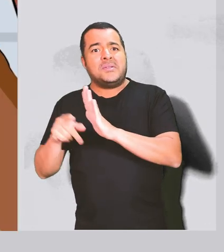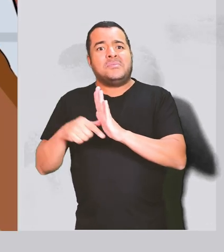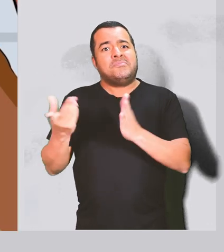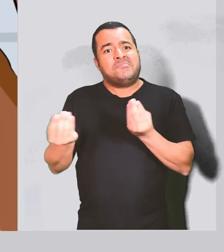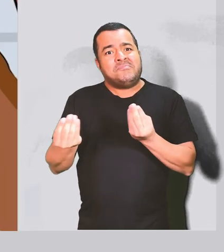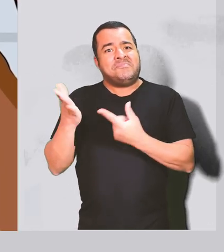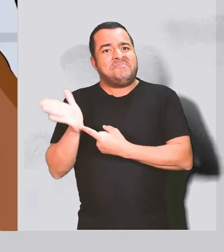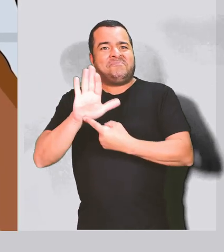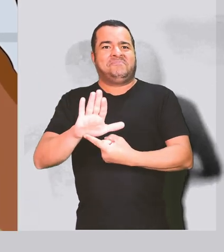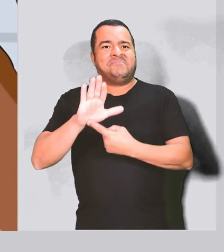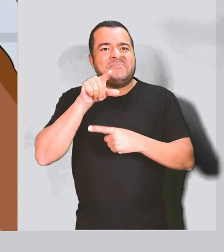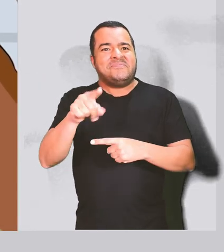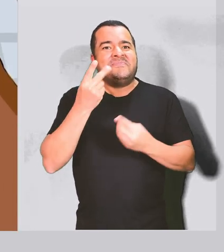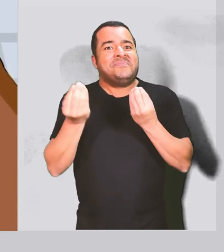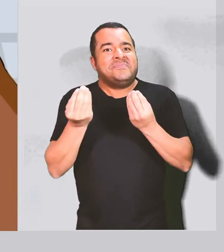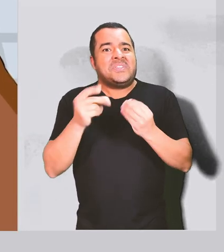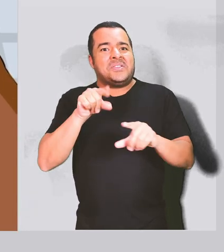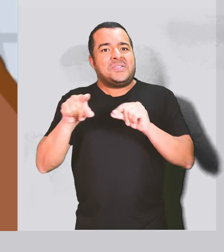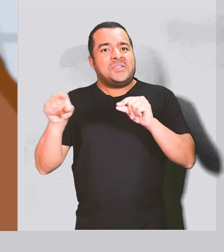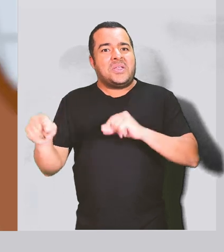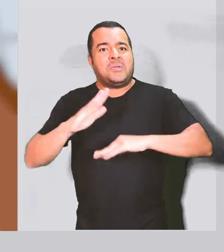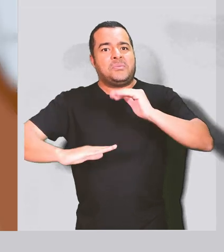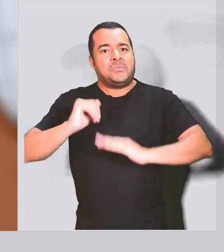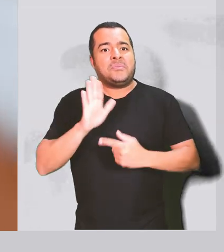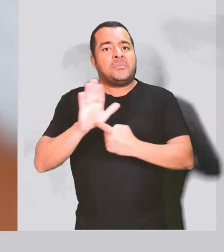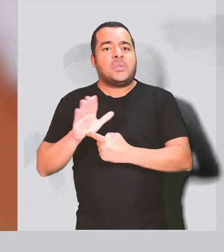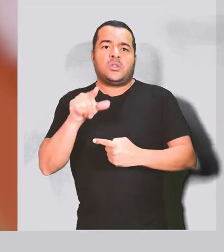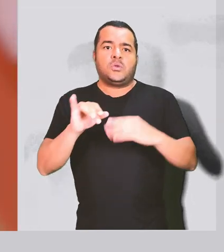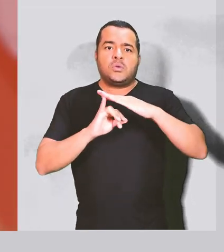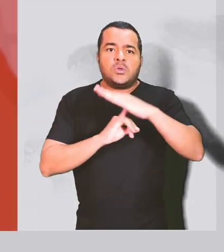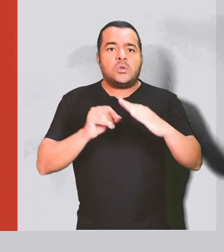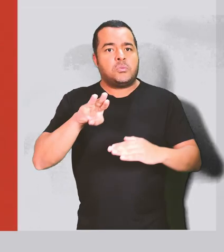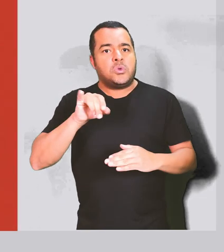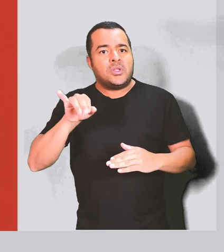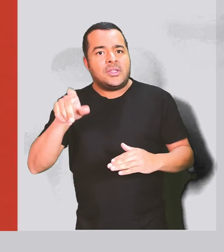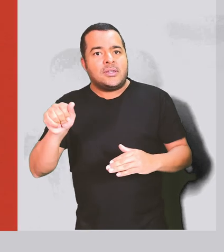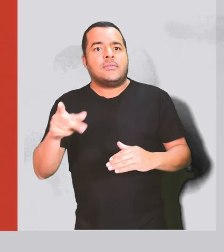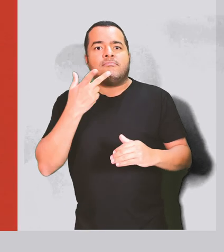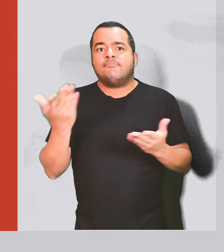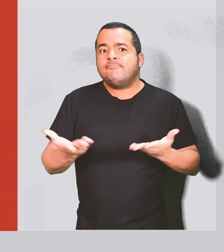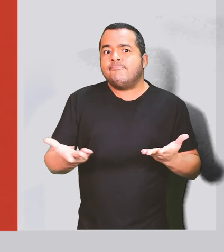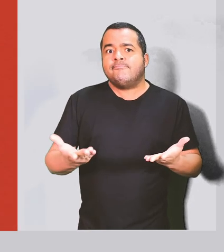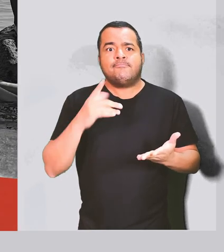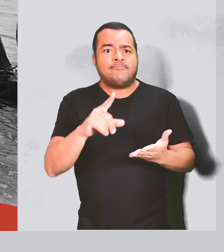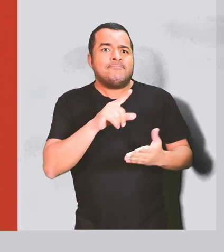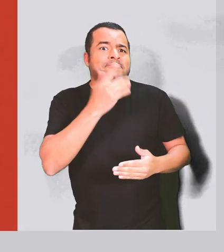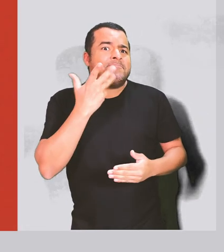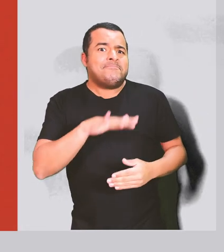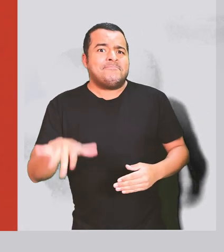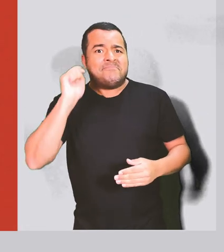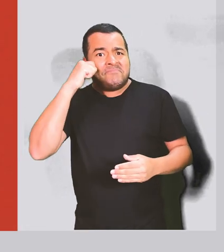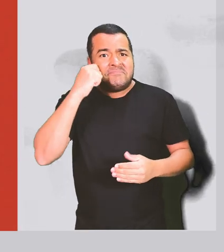a luz, revelando as escolhas de quem fotografa. Pesquisando no Instituto Moreira Salles, o IMS, encontrei